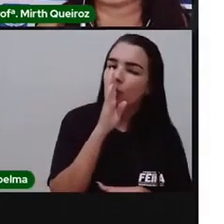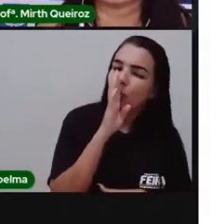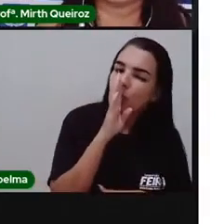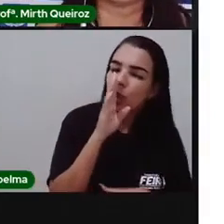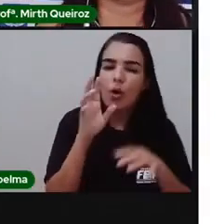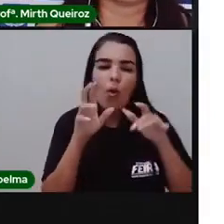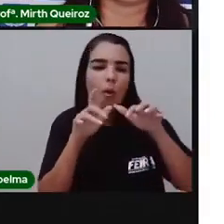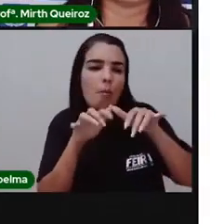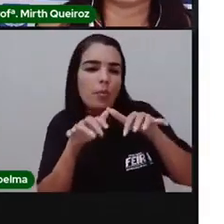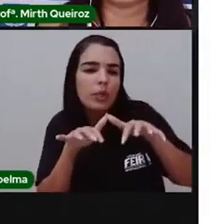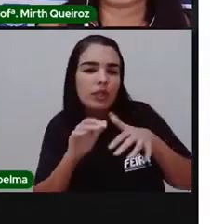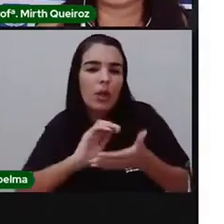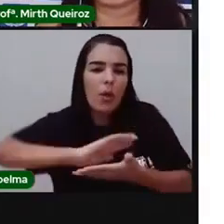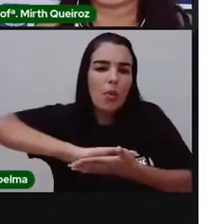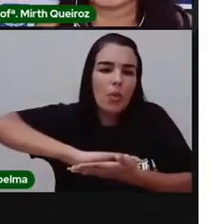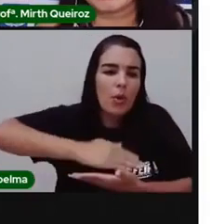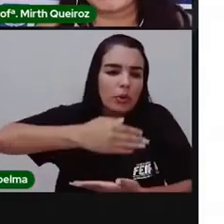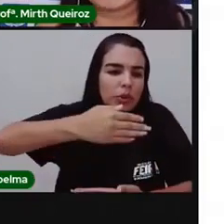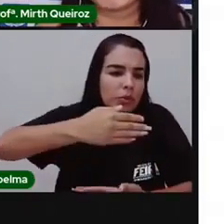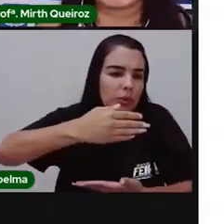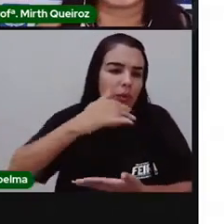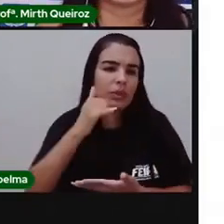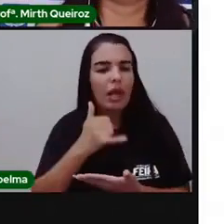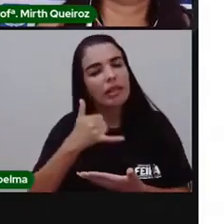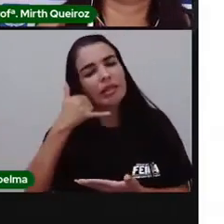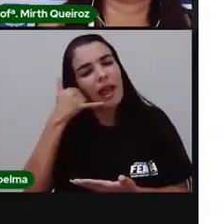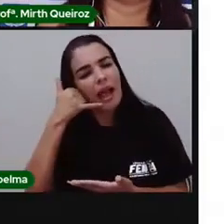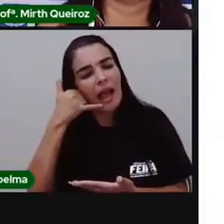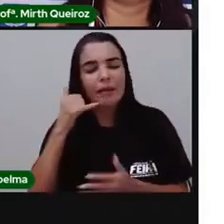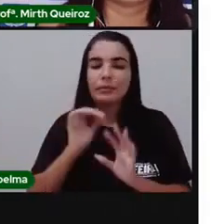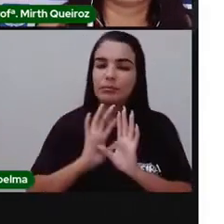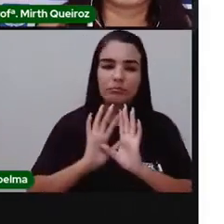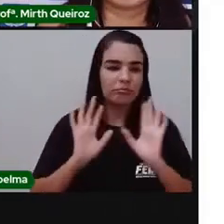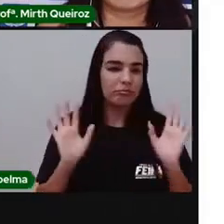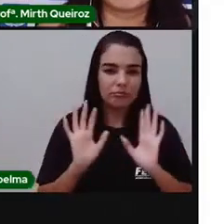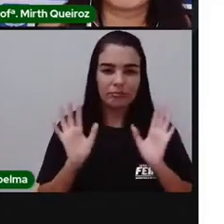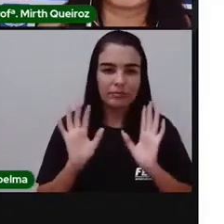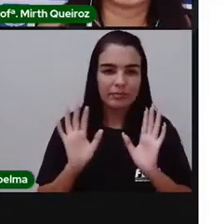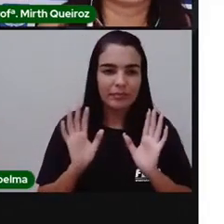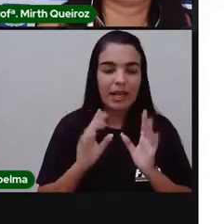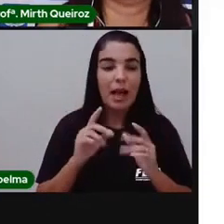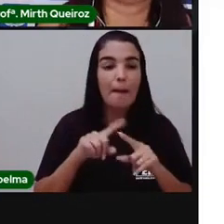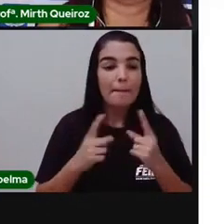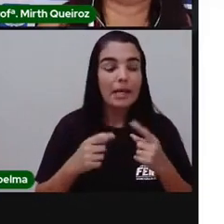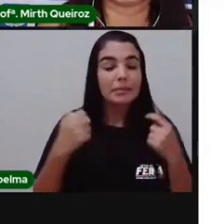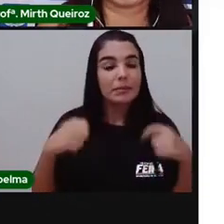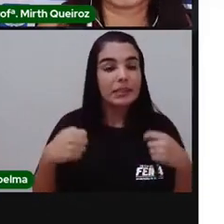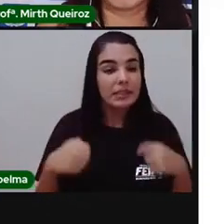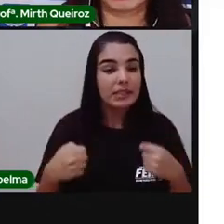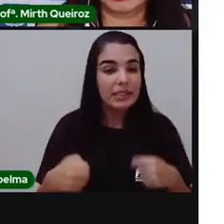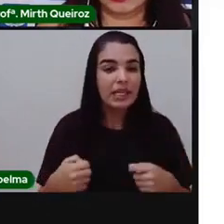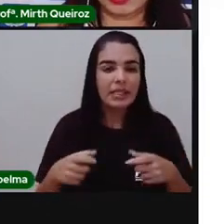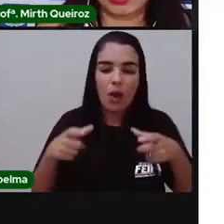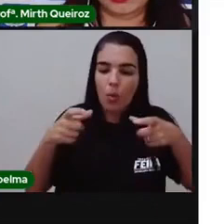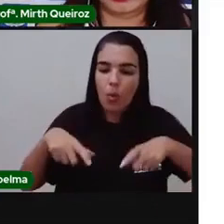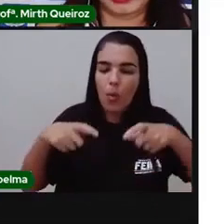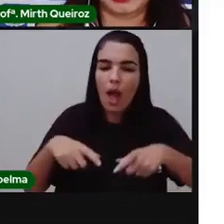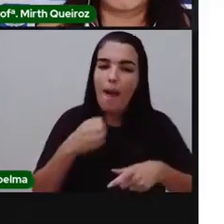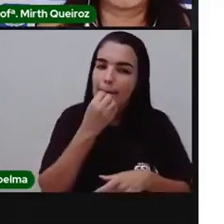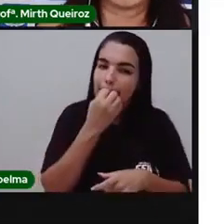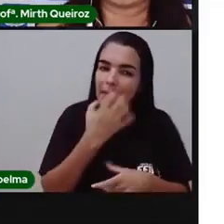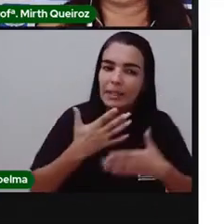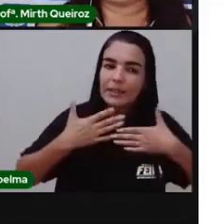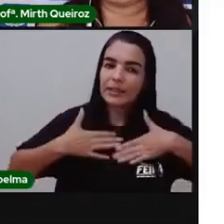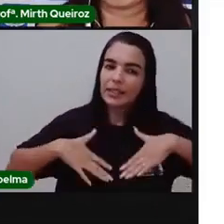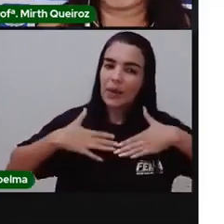computador, pelo notebook, pelo tablet. Mas que esse ambiente, ele seja tranquilo,